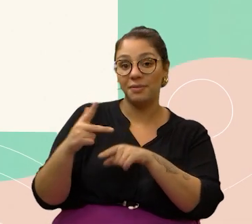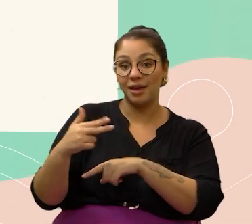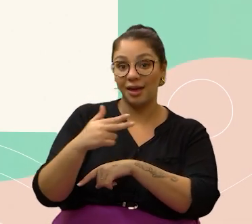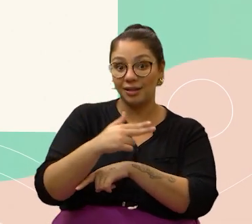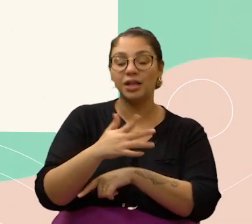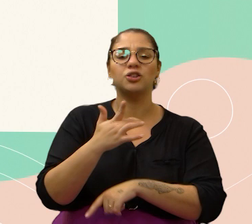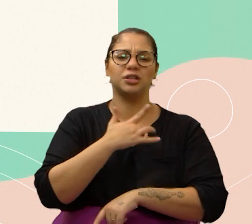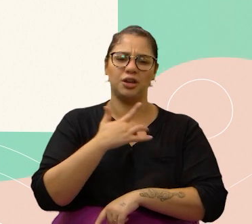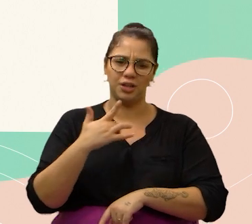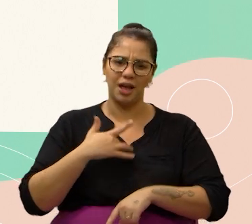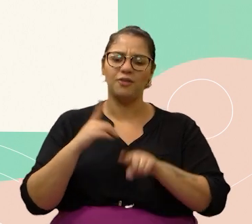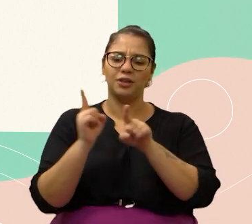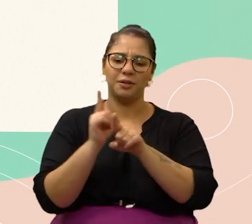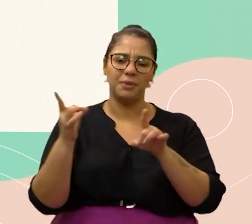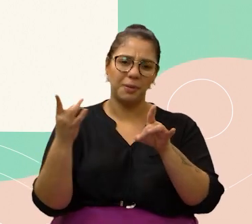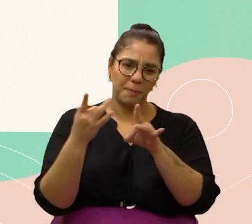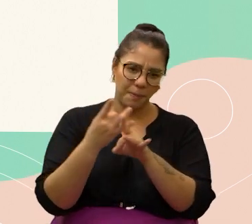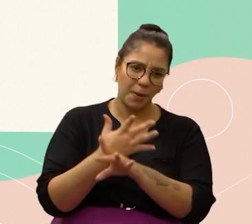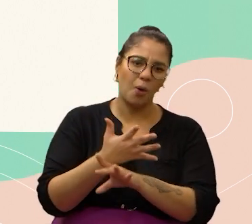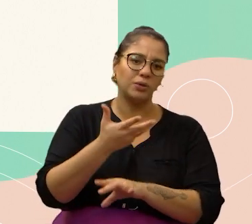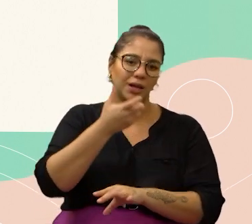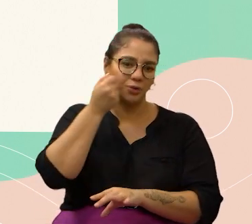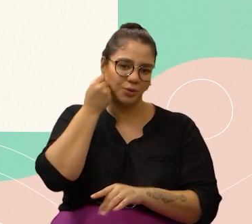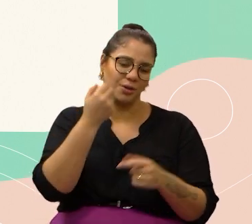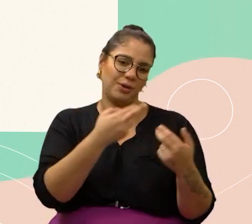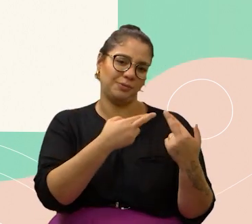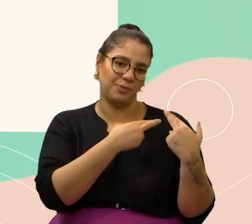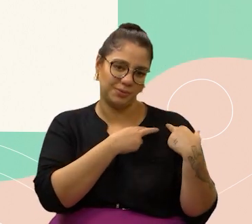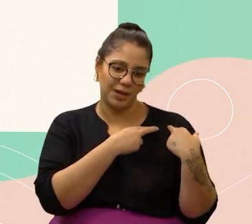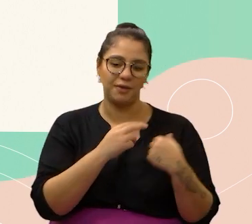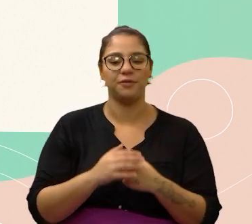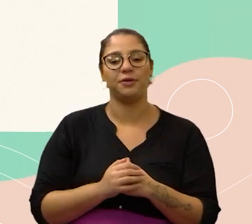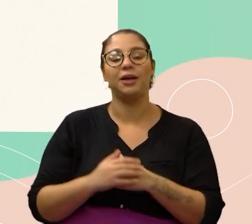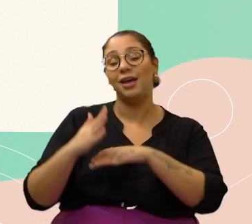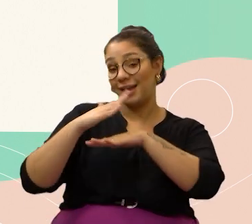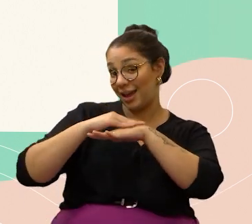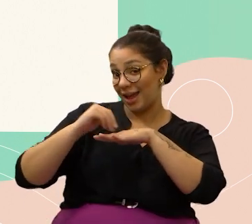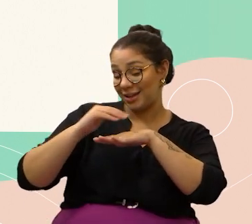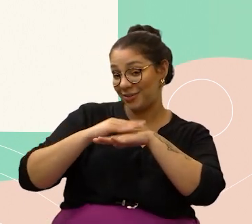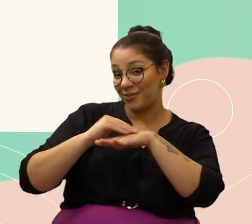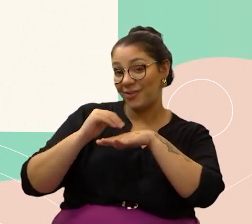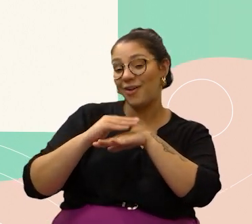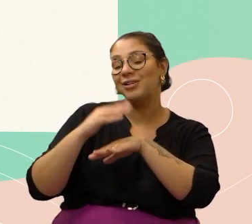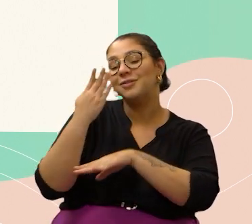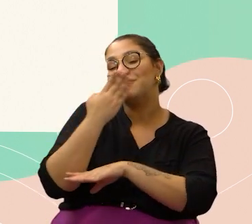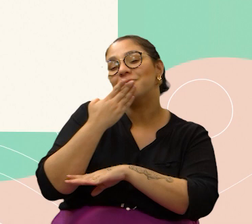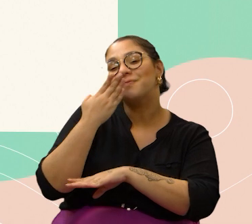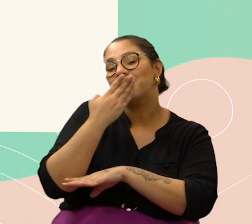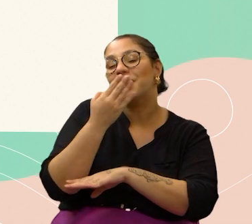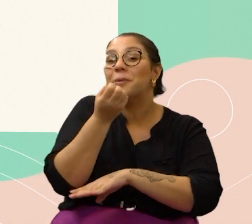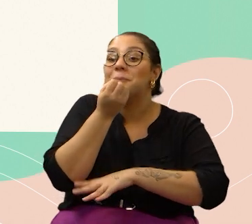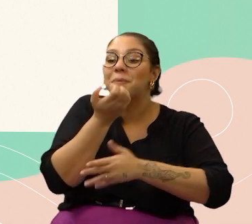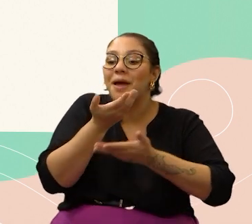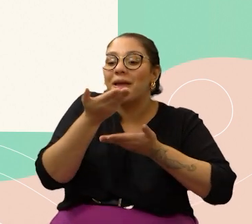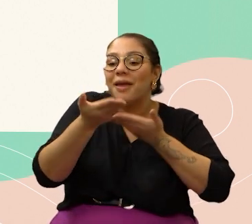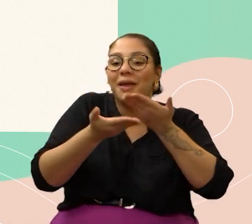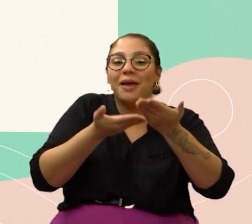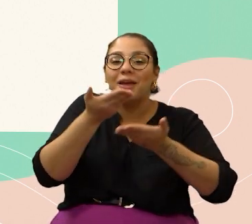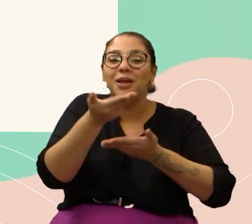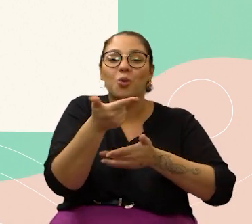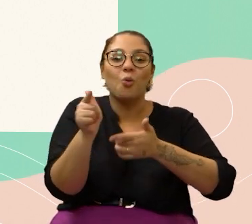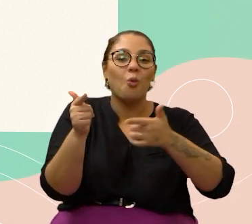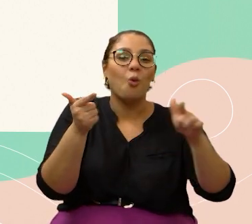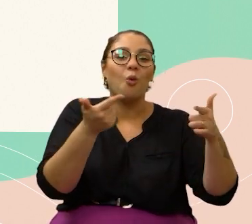essa gata charmosa? É a Celinha. Ela é de porte médio, adulto e já castrada. Está